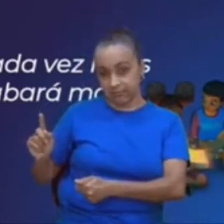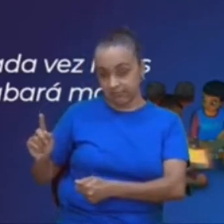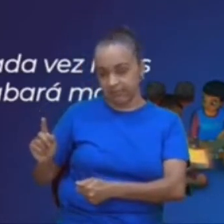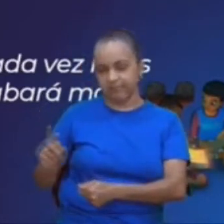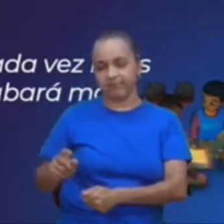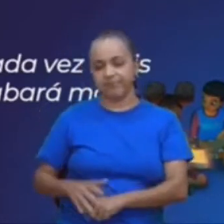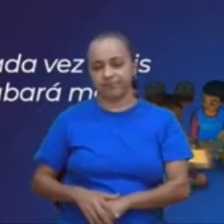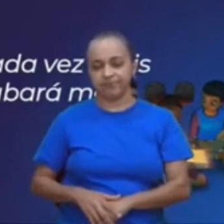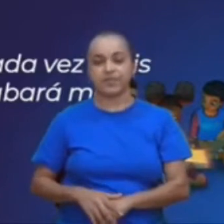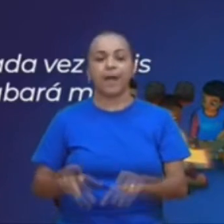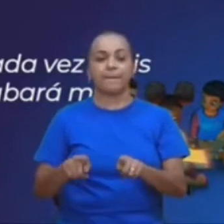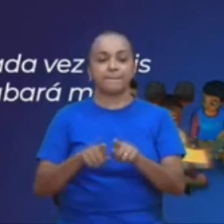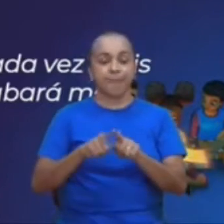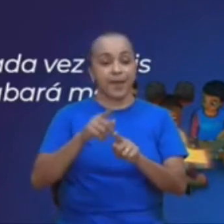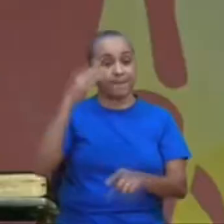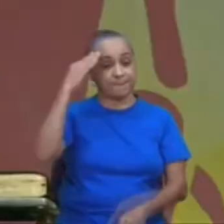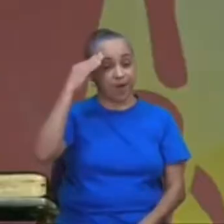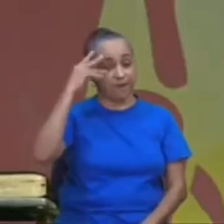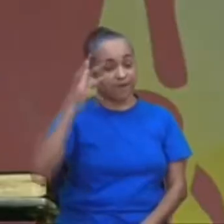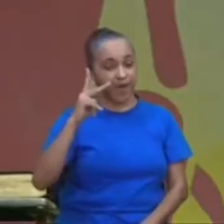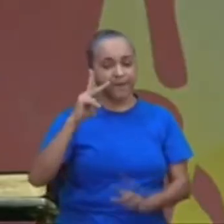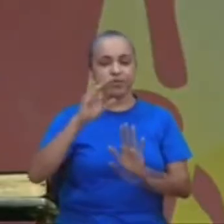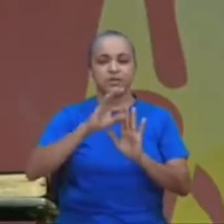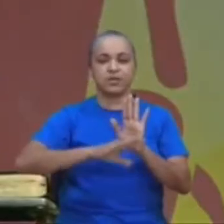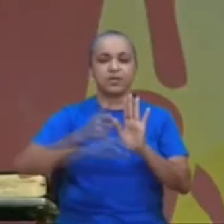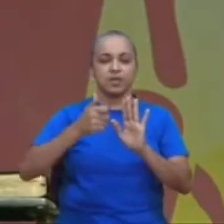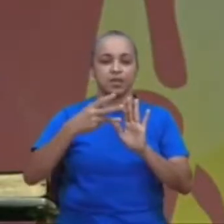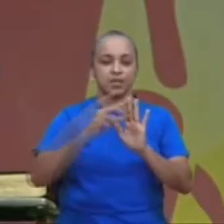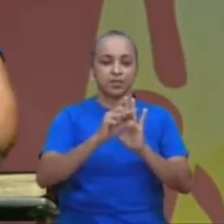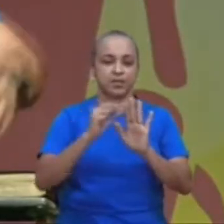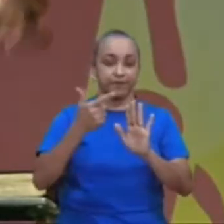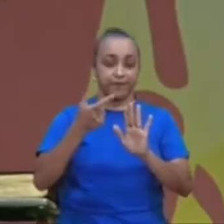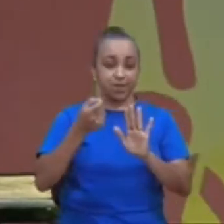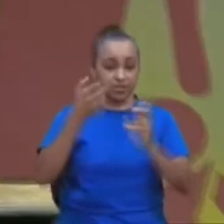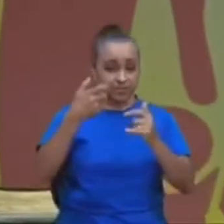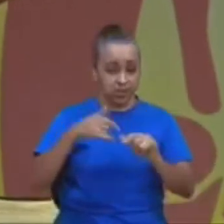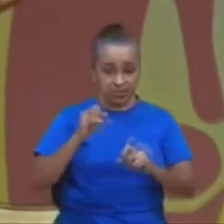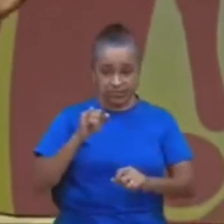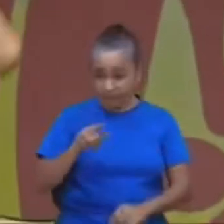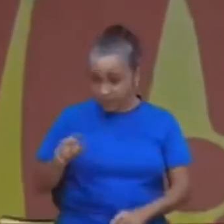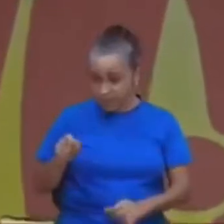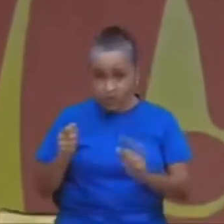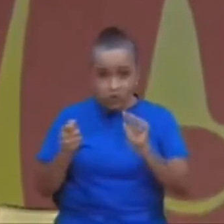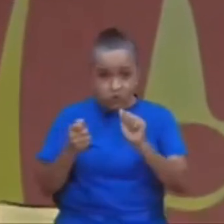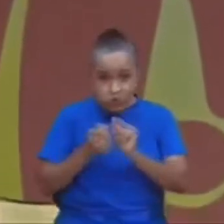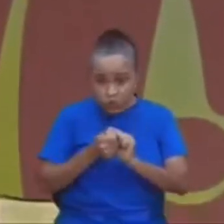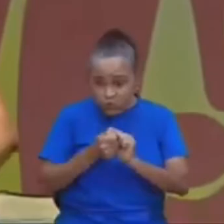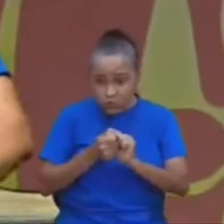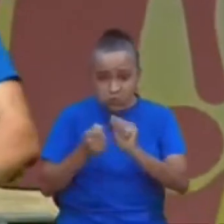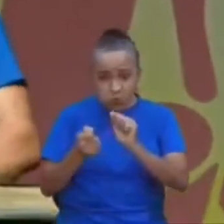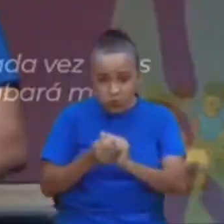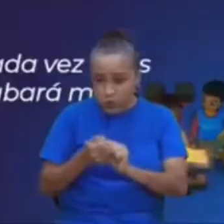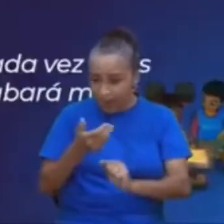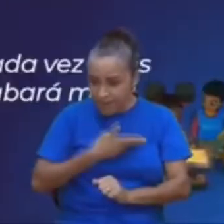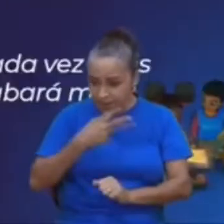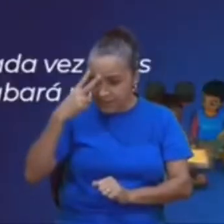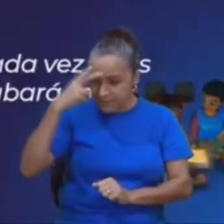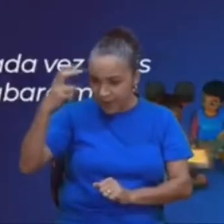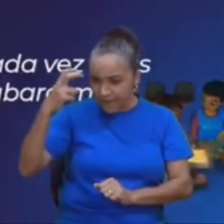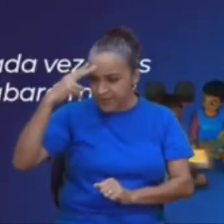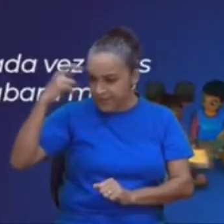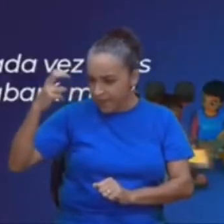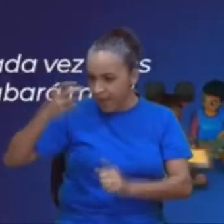e lá em provérbios 13,20, diz que aquele que anda com os sábios, será cada vez mais sábio, mas o companheiro dos tolos,